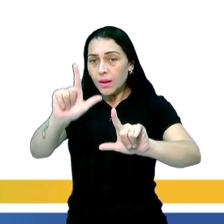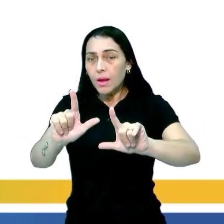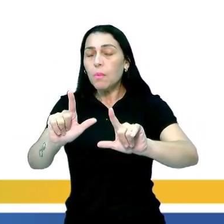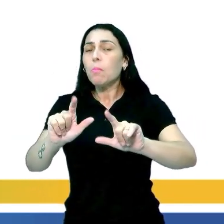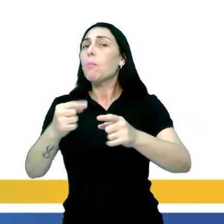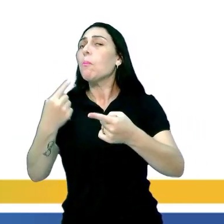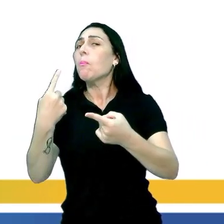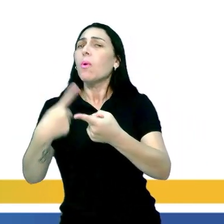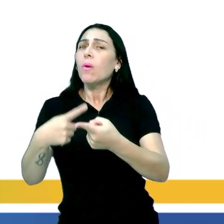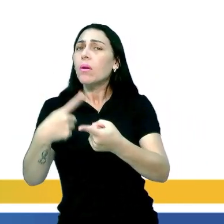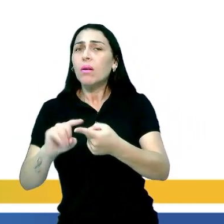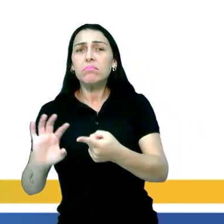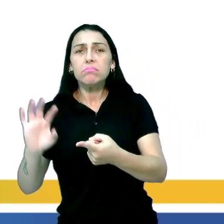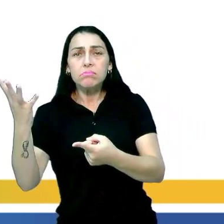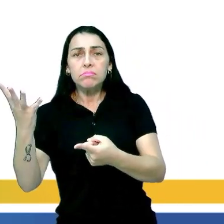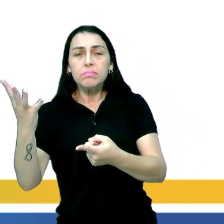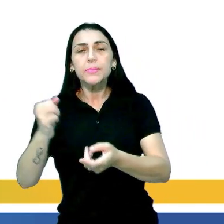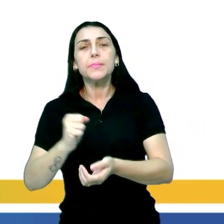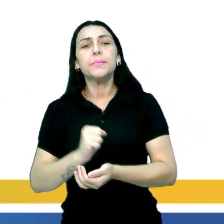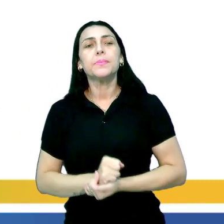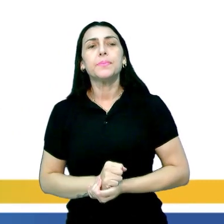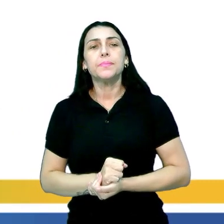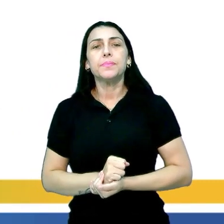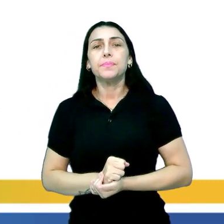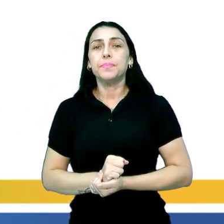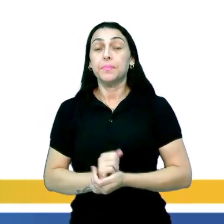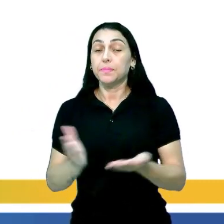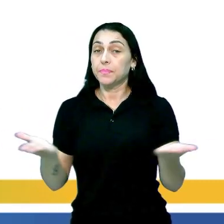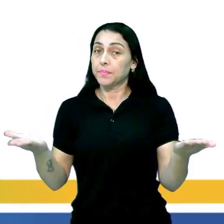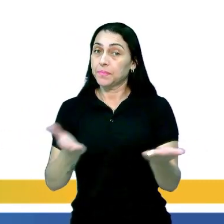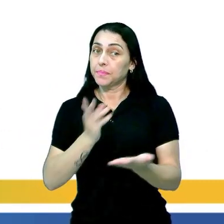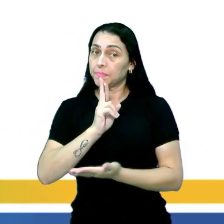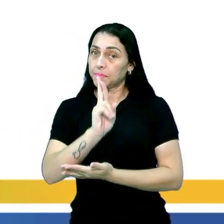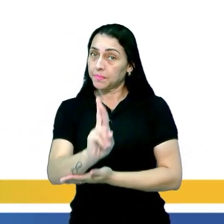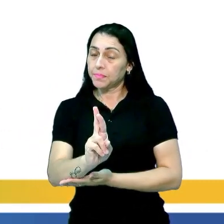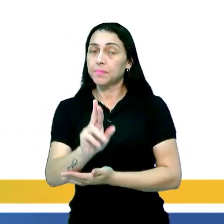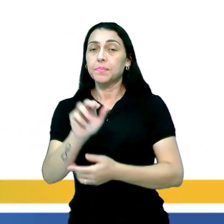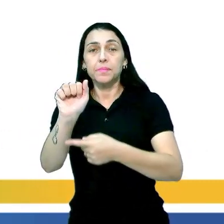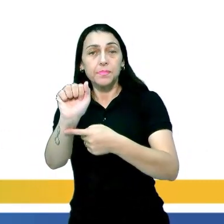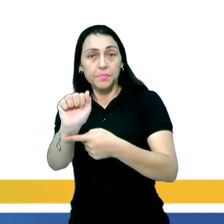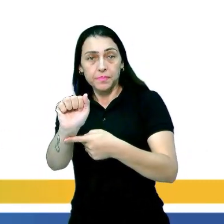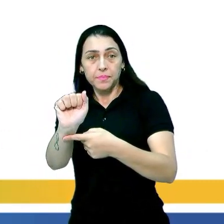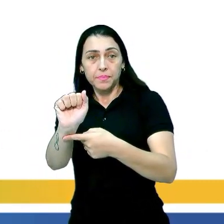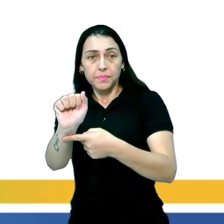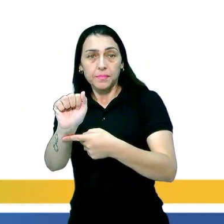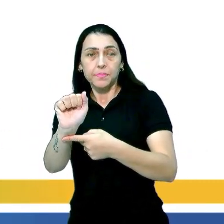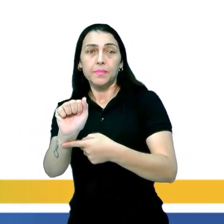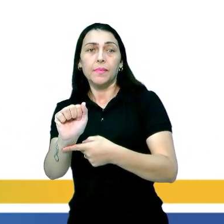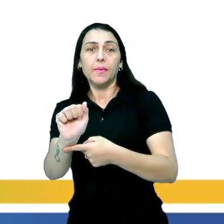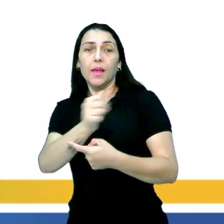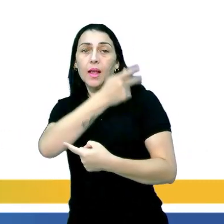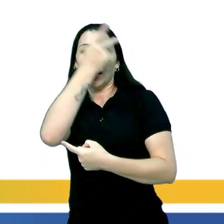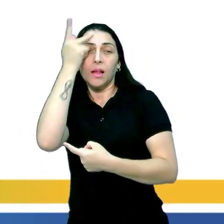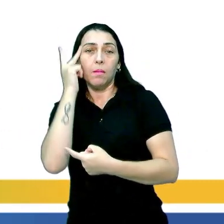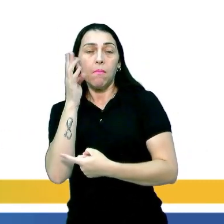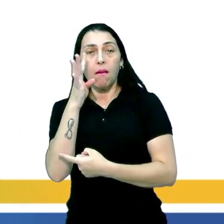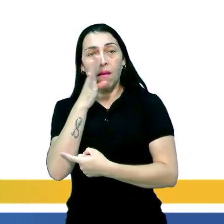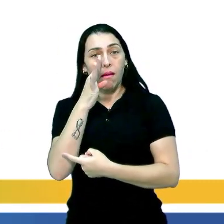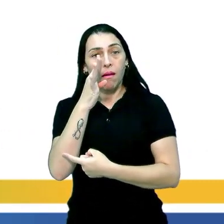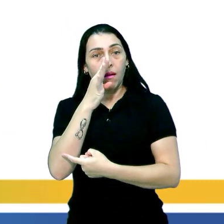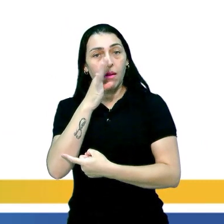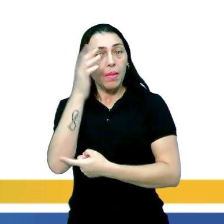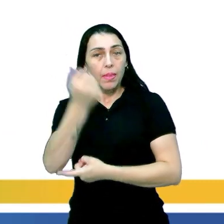-se ao fato de que... Vamos agora às alternativas. Na letra A, os